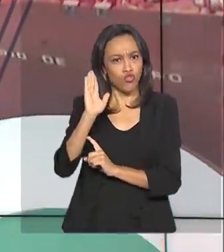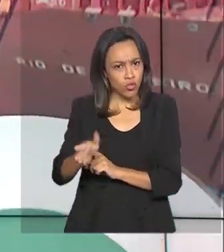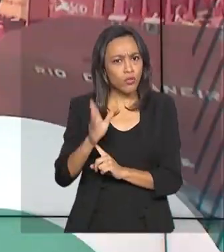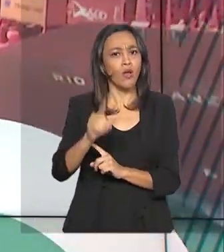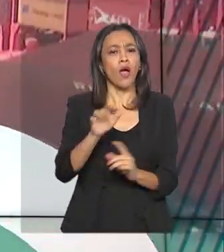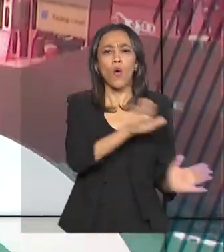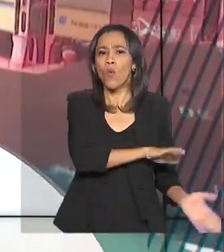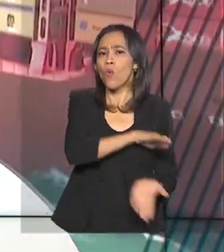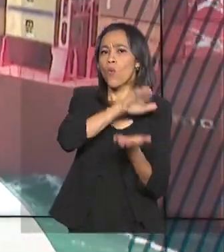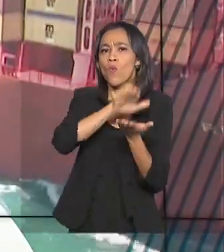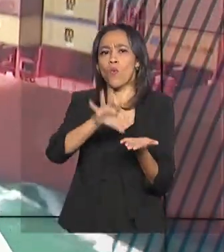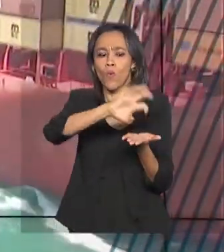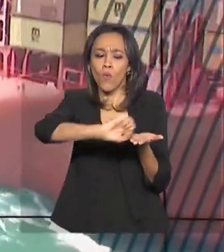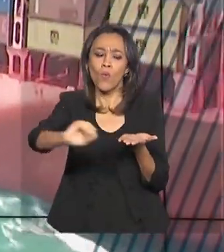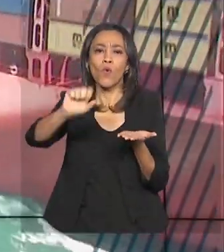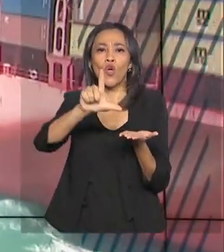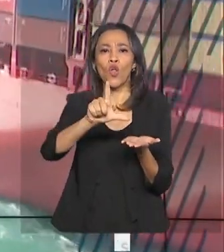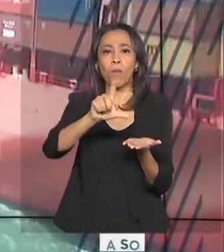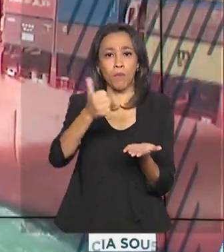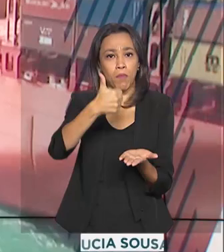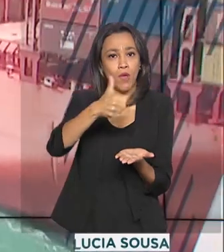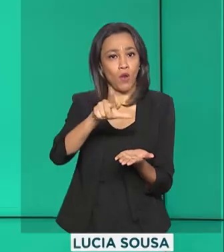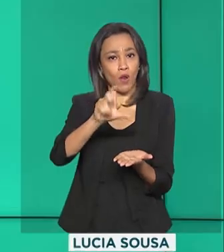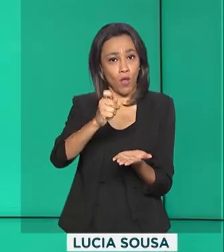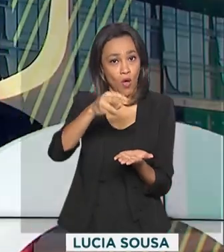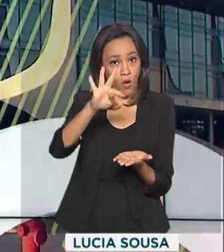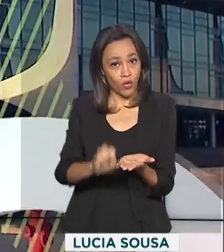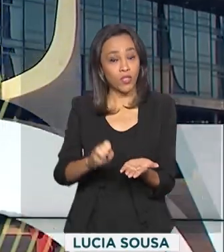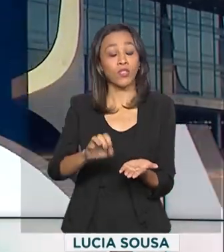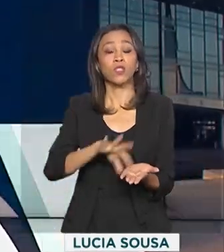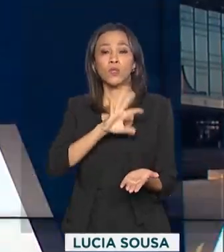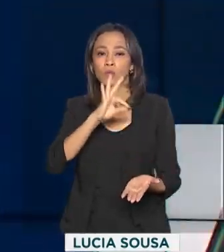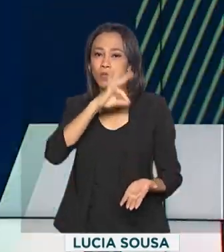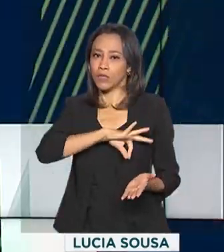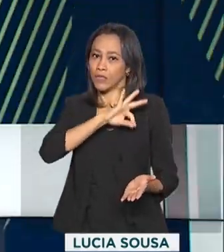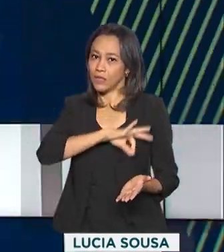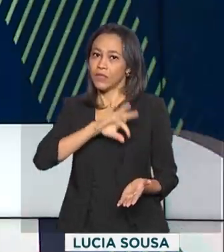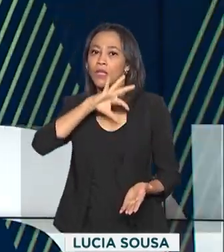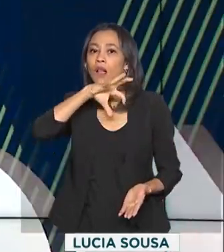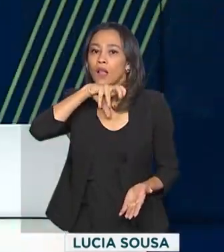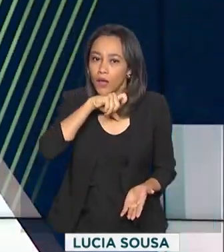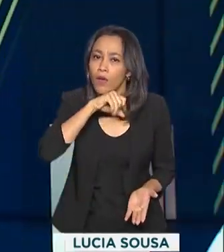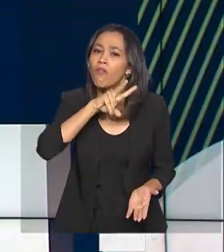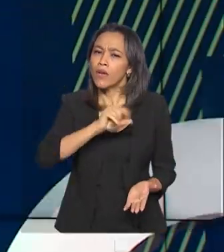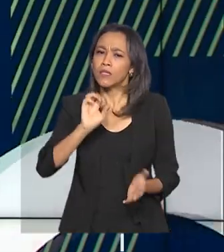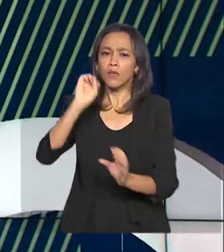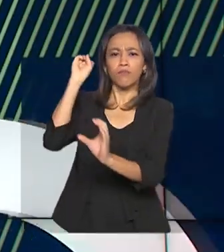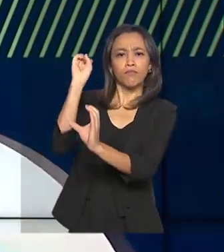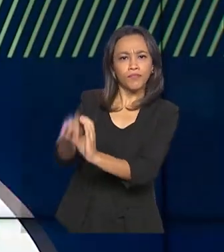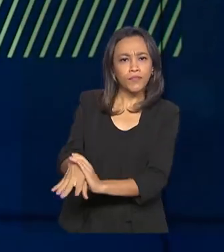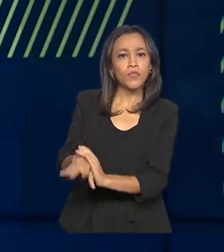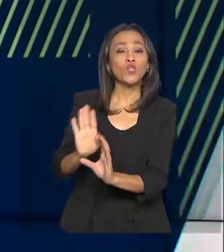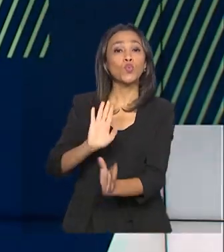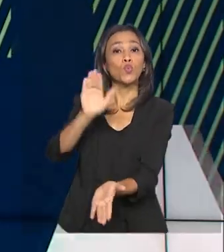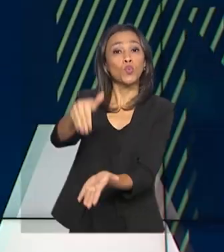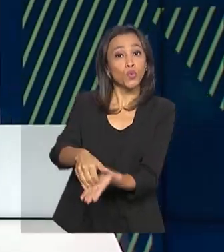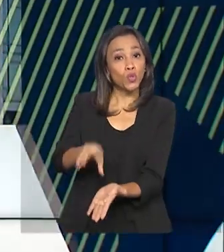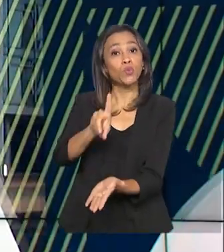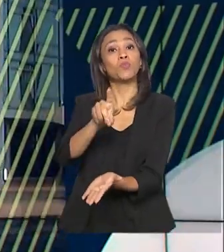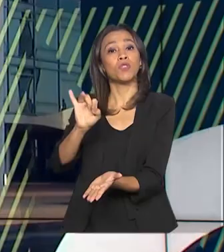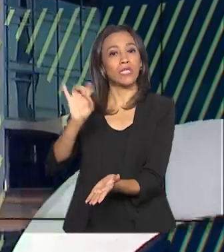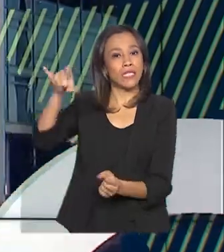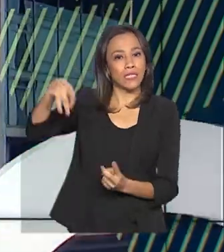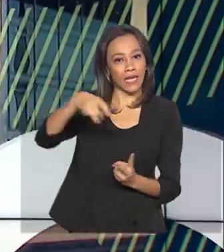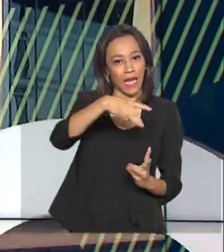restituição do imposto de renda. A partir de agora, o dinheiro vai ser creditado no último dia útil de cada mês e não mais no dia